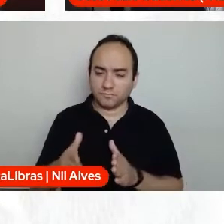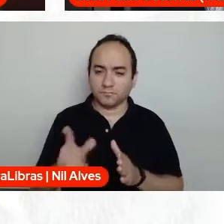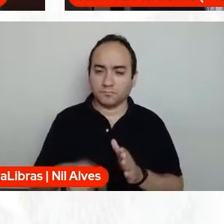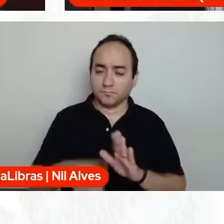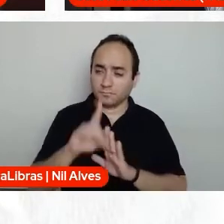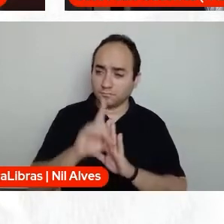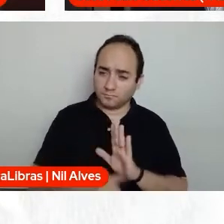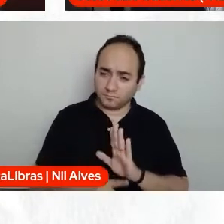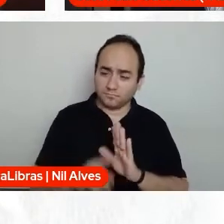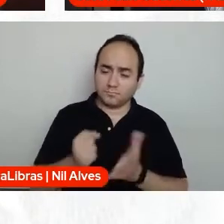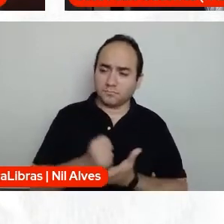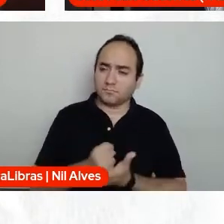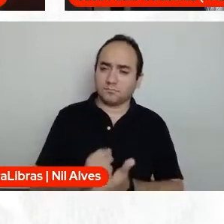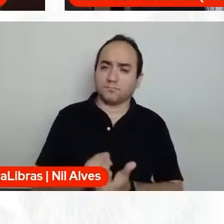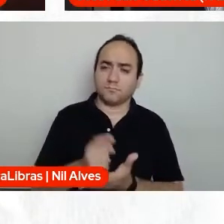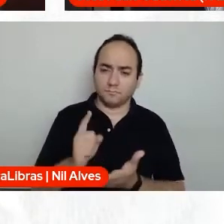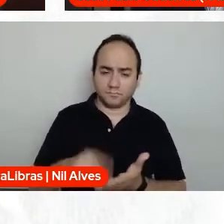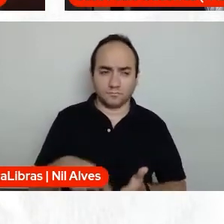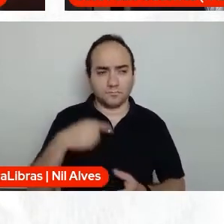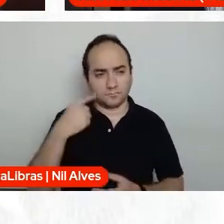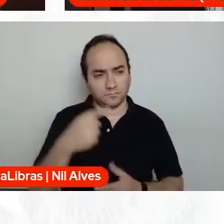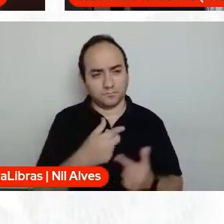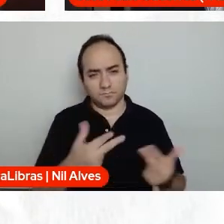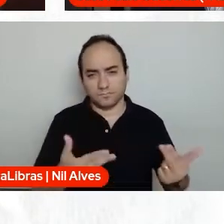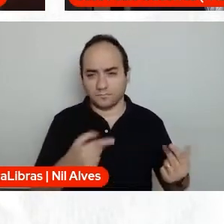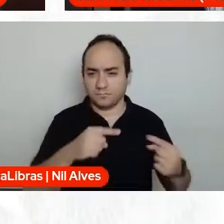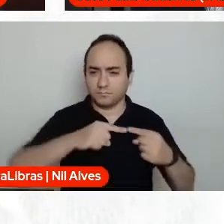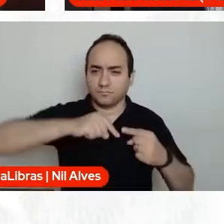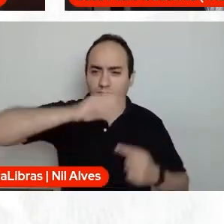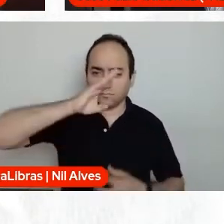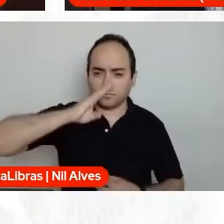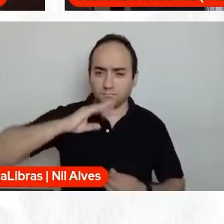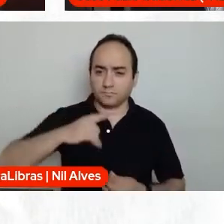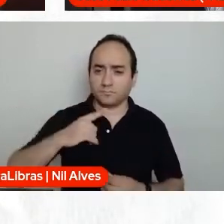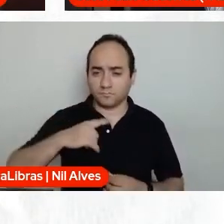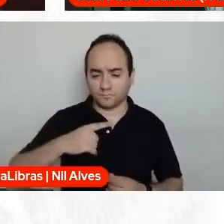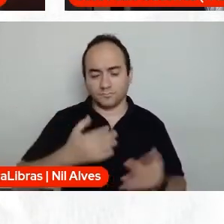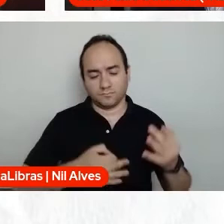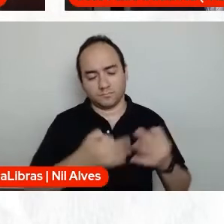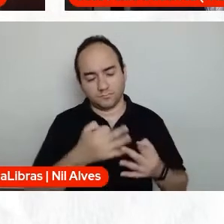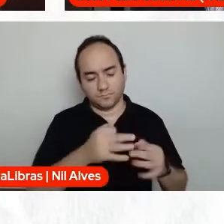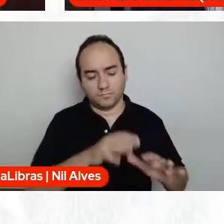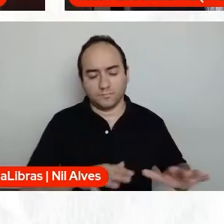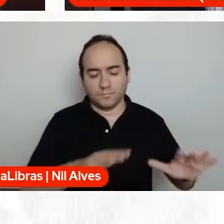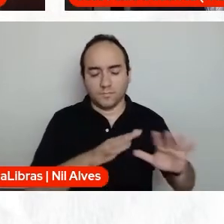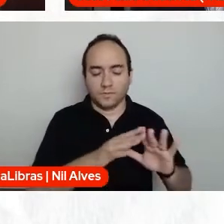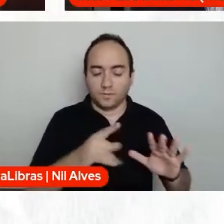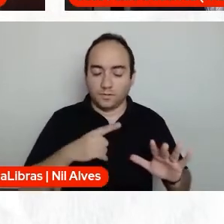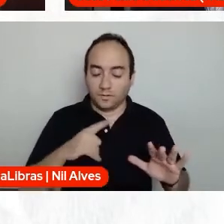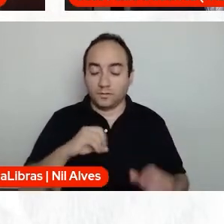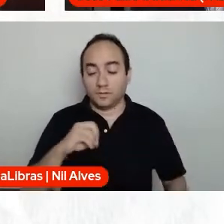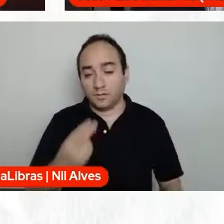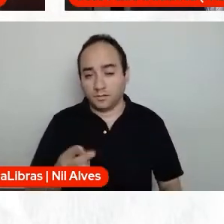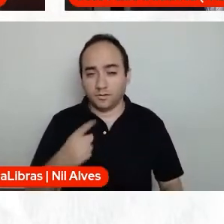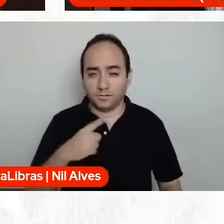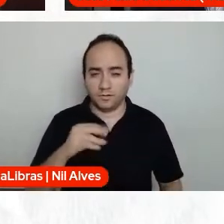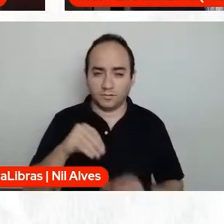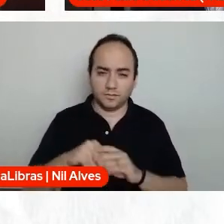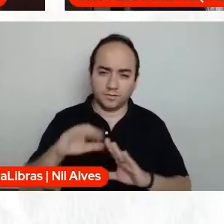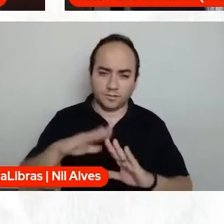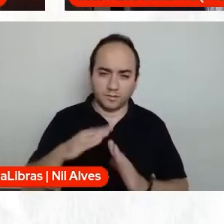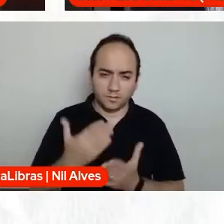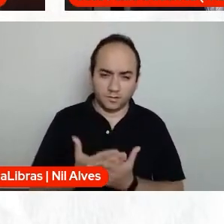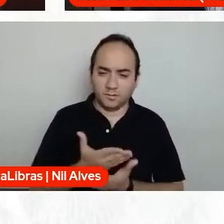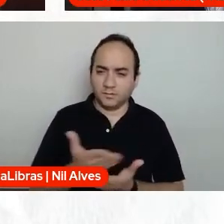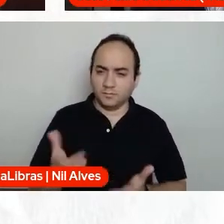ao auxílio de um promotor gratuito, uma questão jurídica, ou, nem da própria escola, você tem direito ao passo